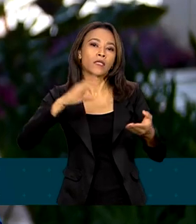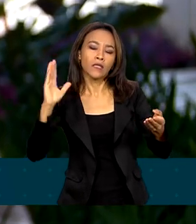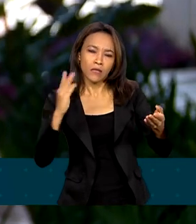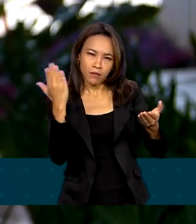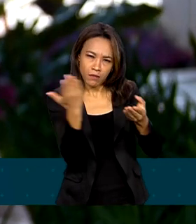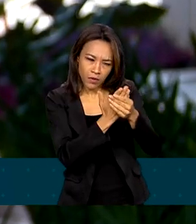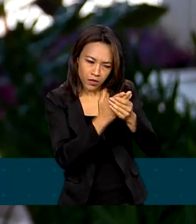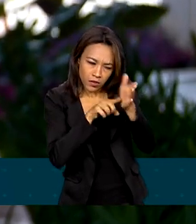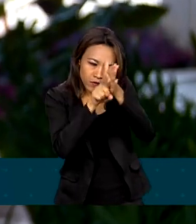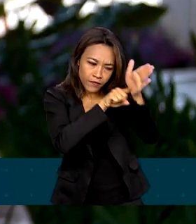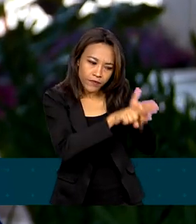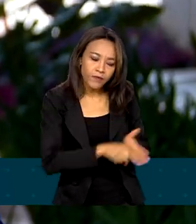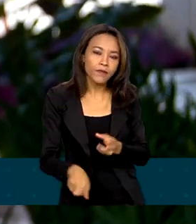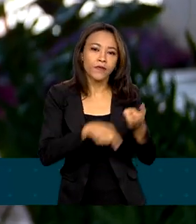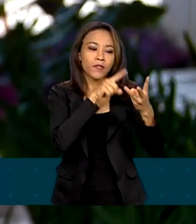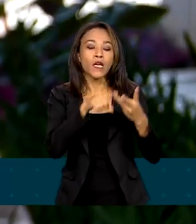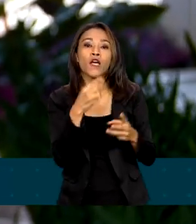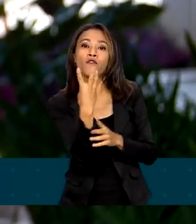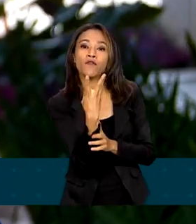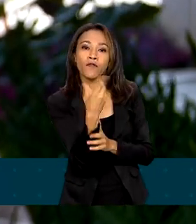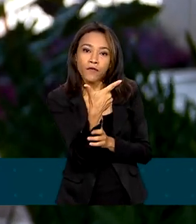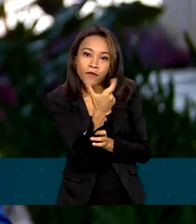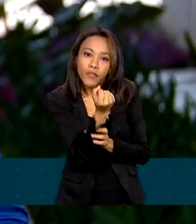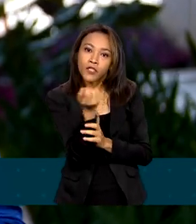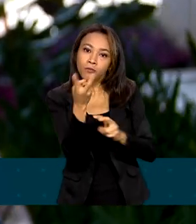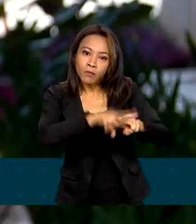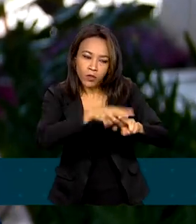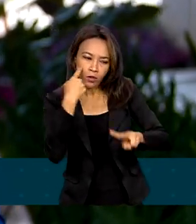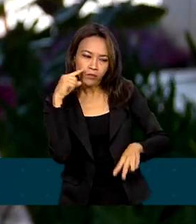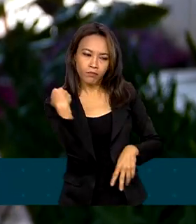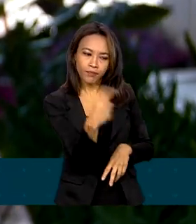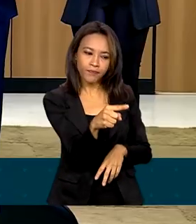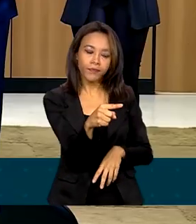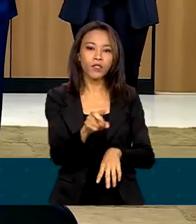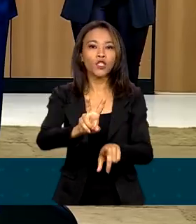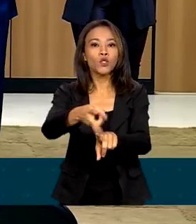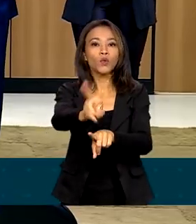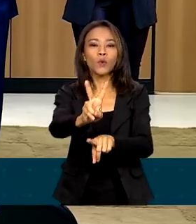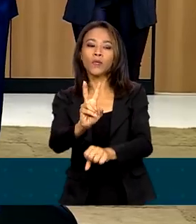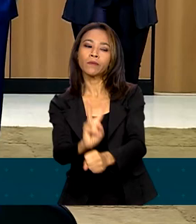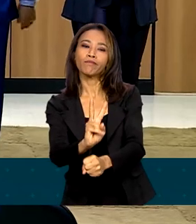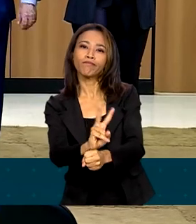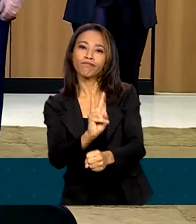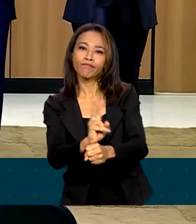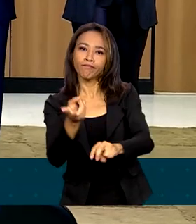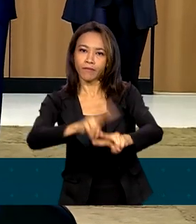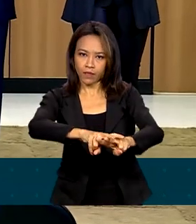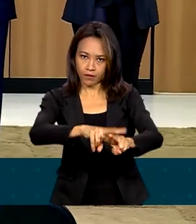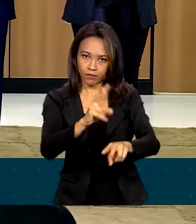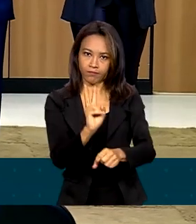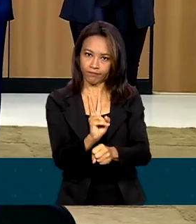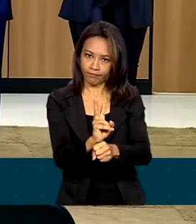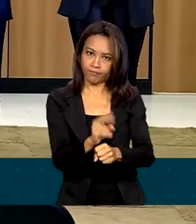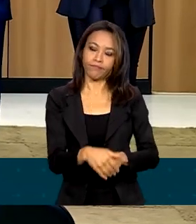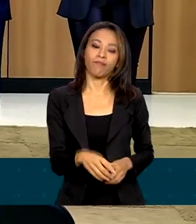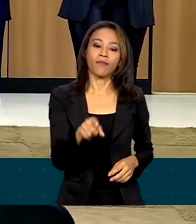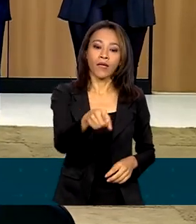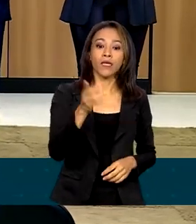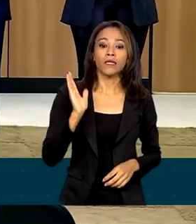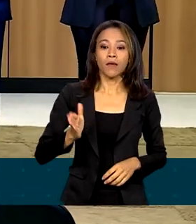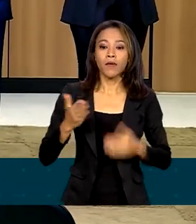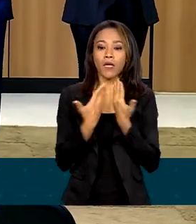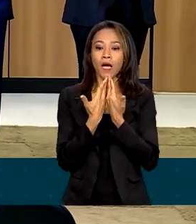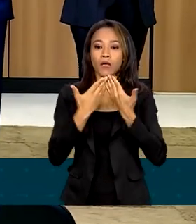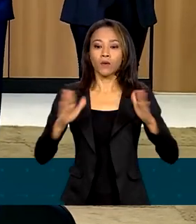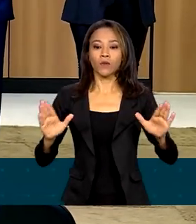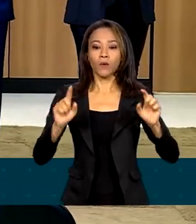fez 20 prisões em flagrante e duas preventivas. O ministro da Justiça também anunciou a abertura de